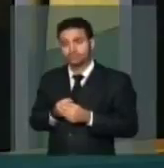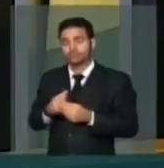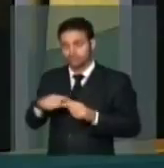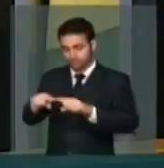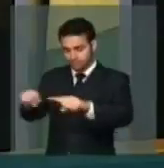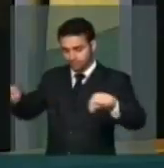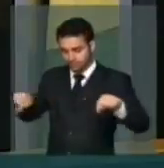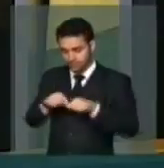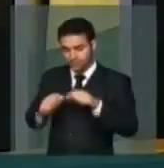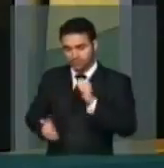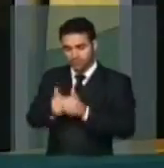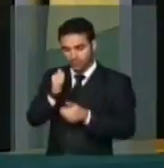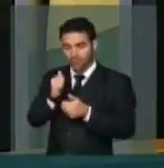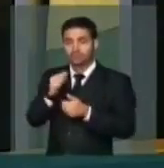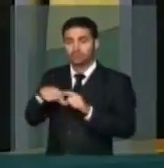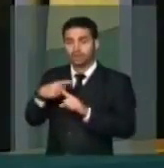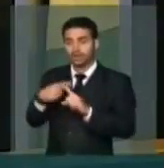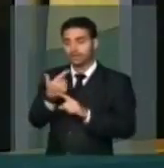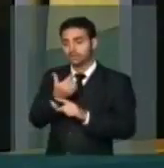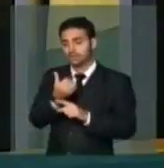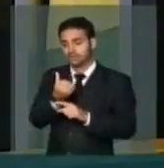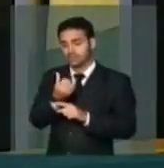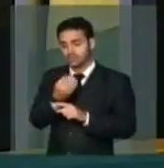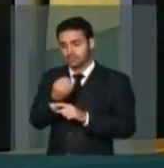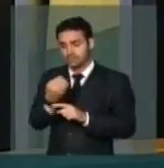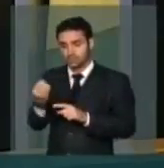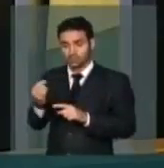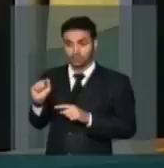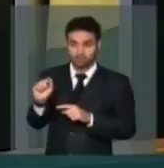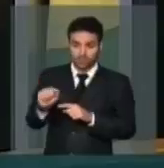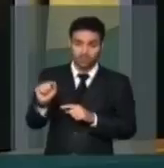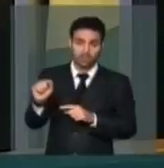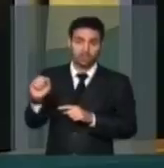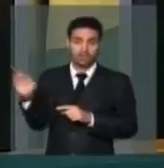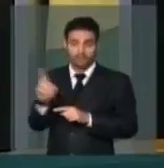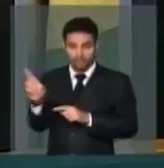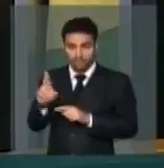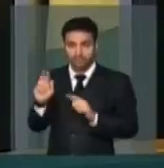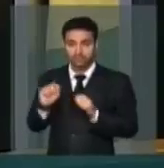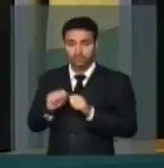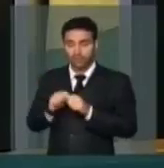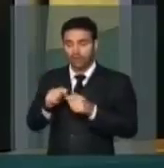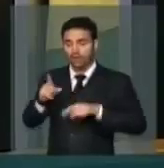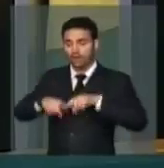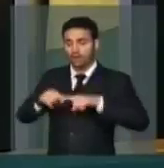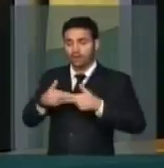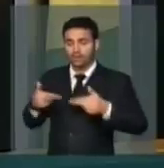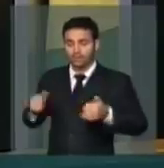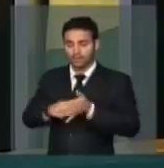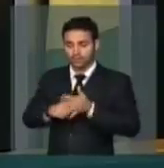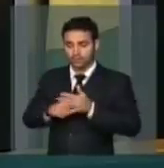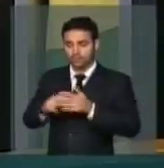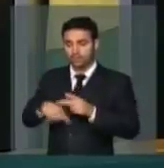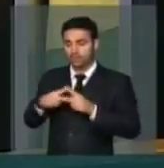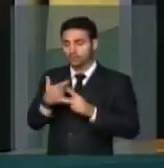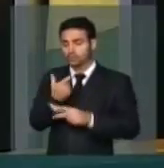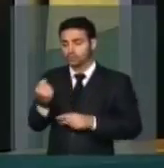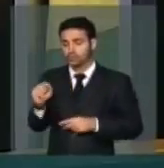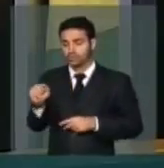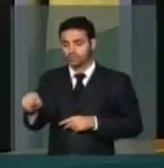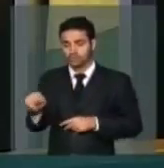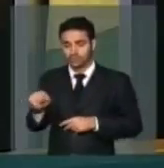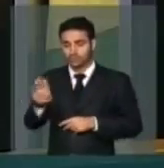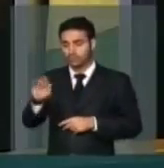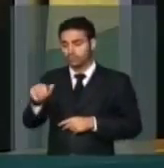poliesportivo e mais de 600 milhões em equipamentos agrícolas. Também mandei 200 mil para a banda